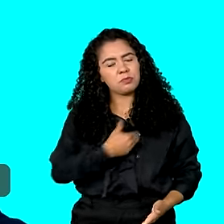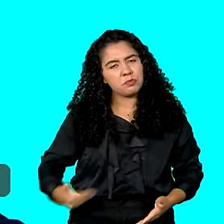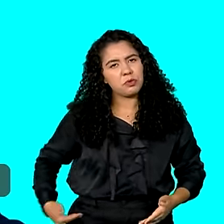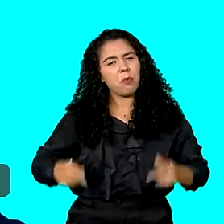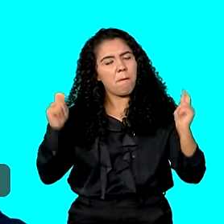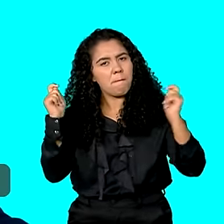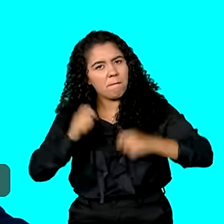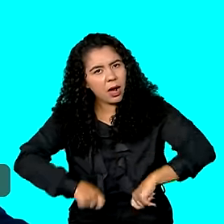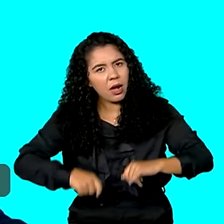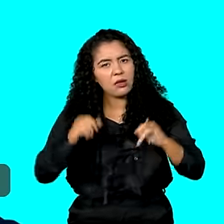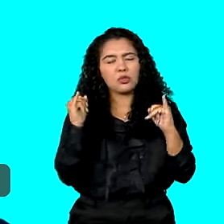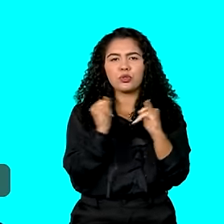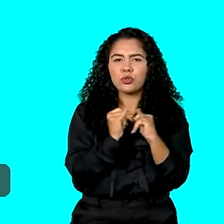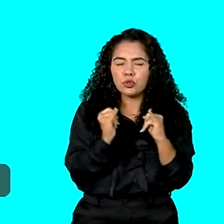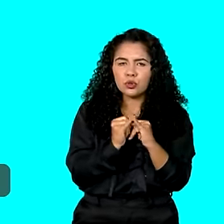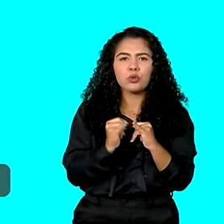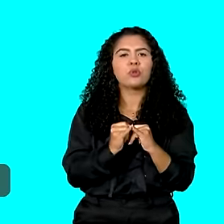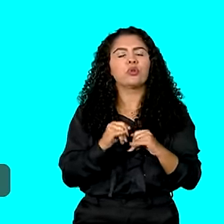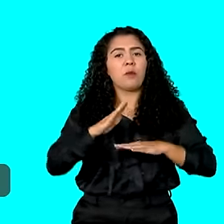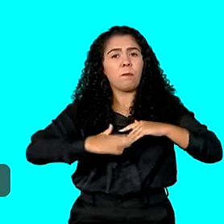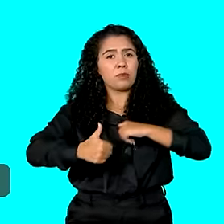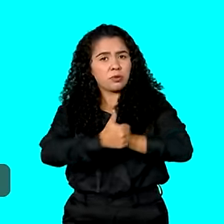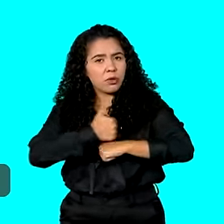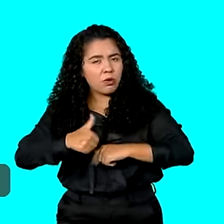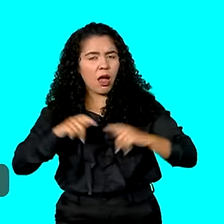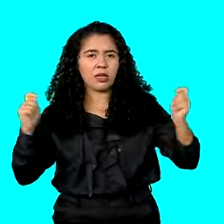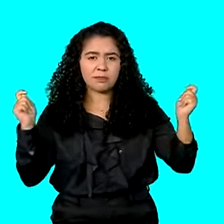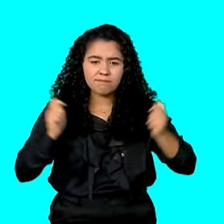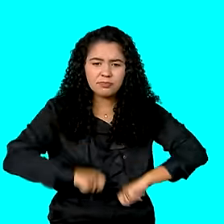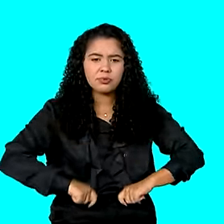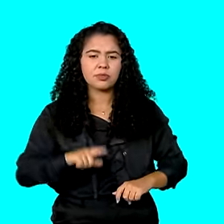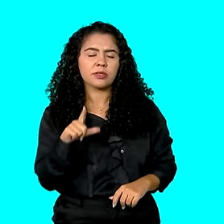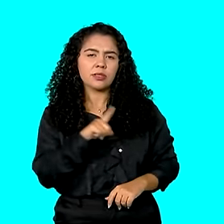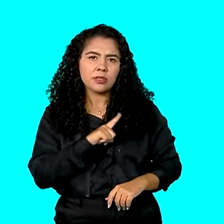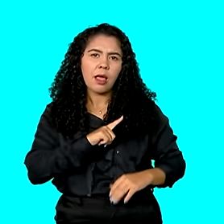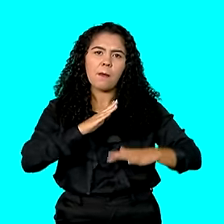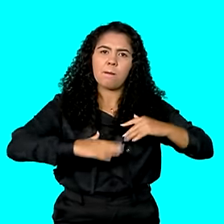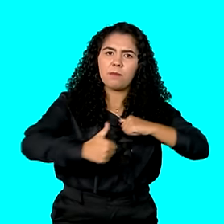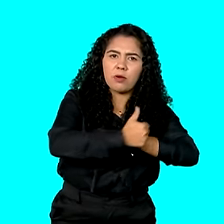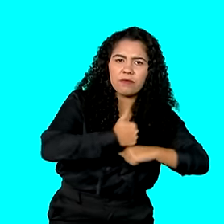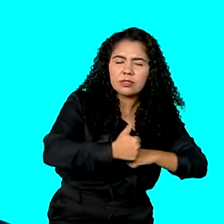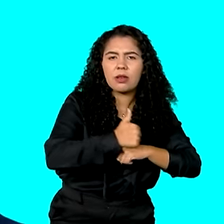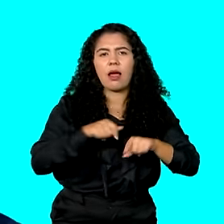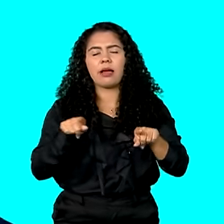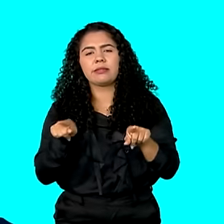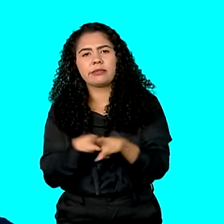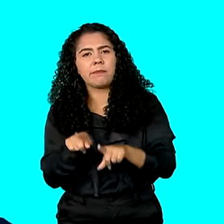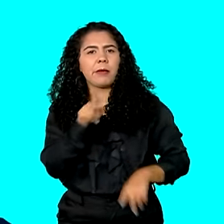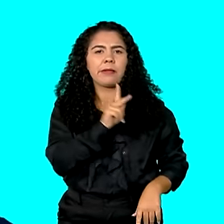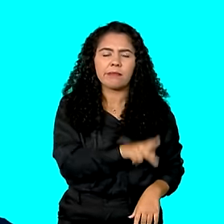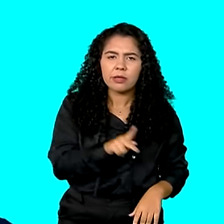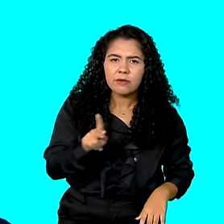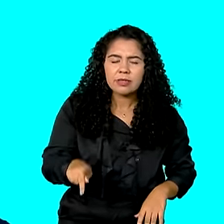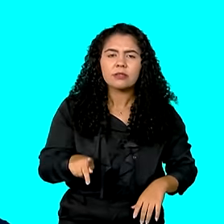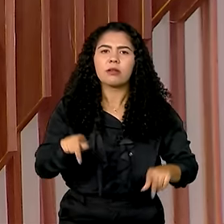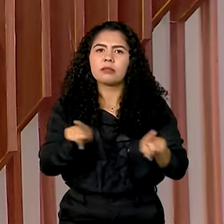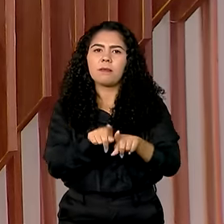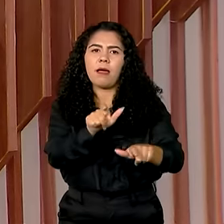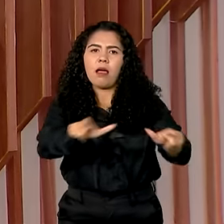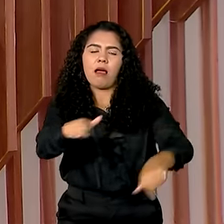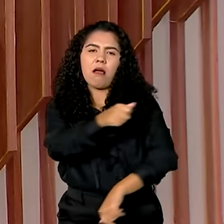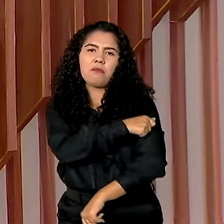federais públicos, da competência dos nossos profissionais, técnicos e professores, e da qualidade dos nossos alunos.